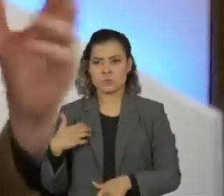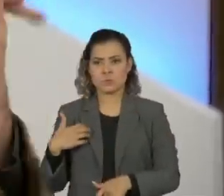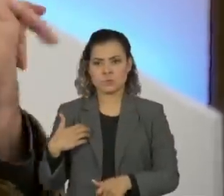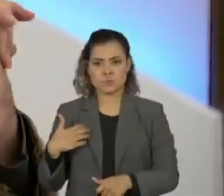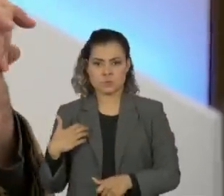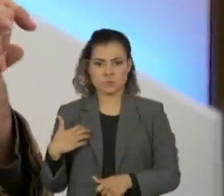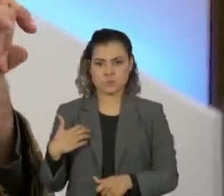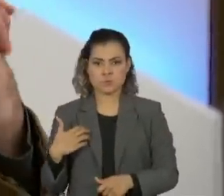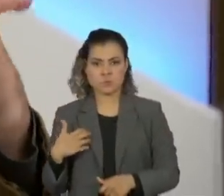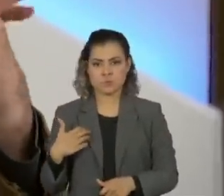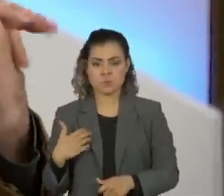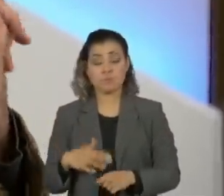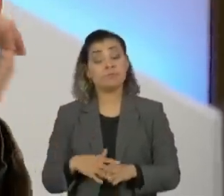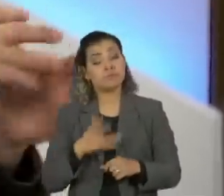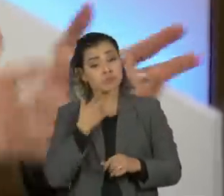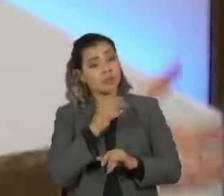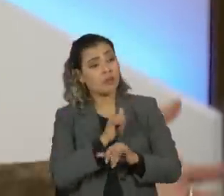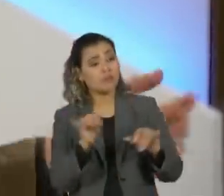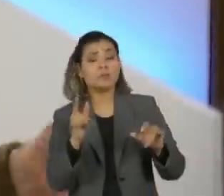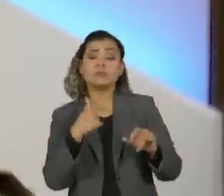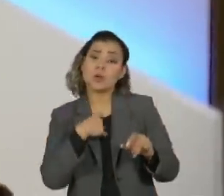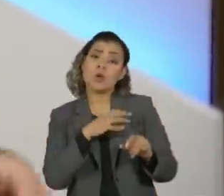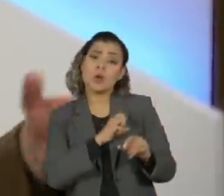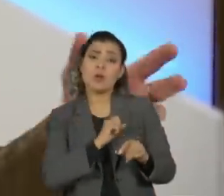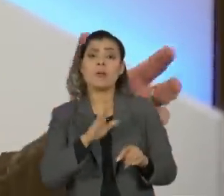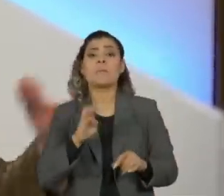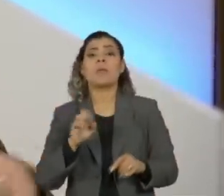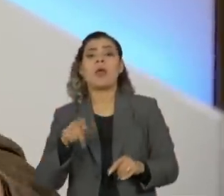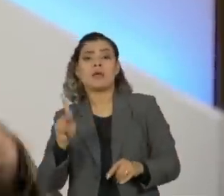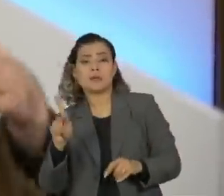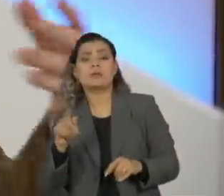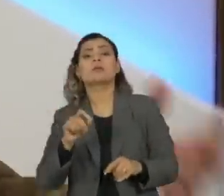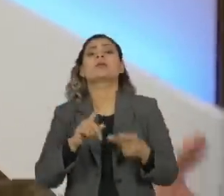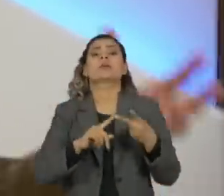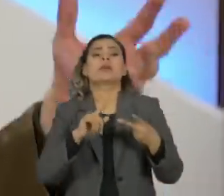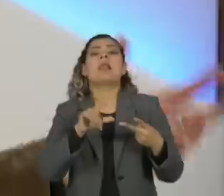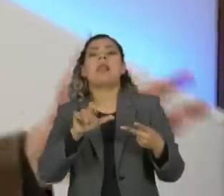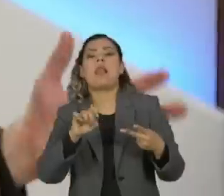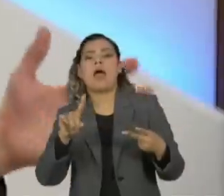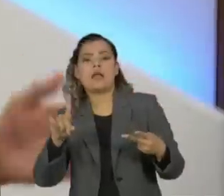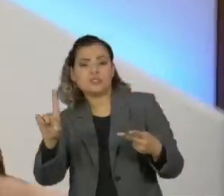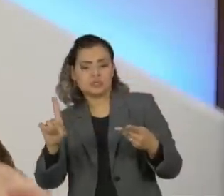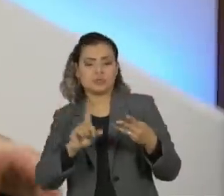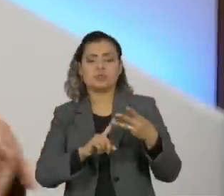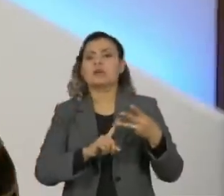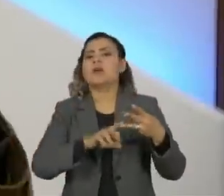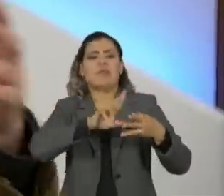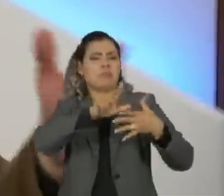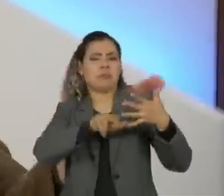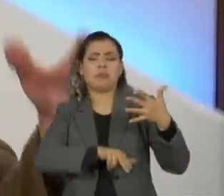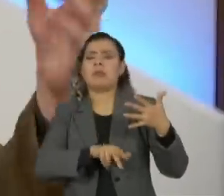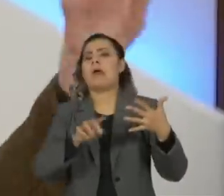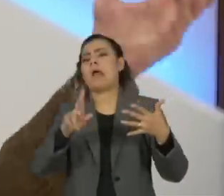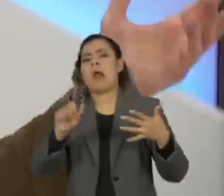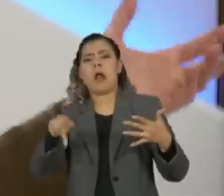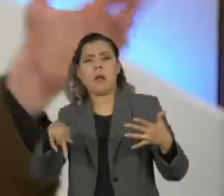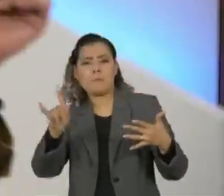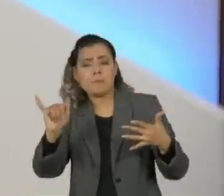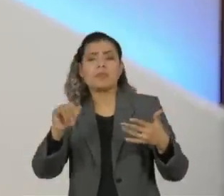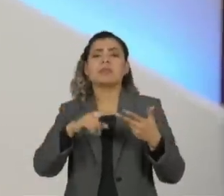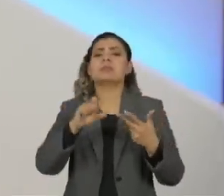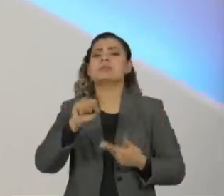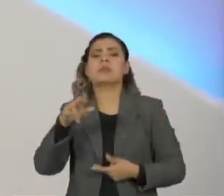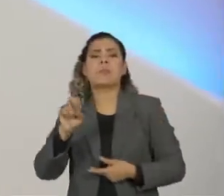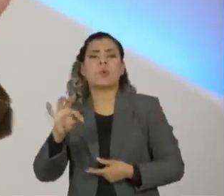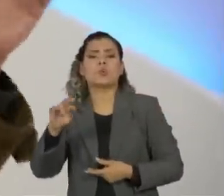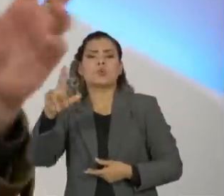terrível, né? E eu falava, olha, eu gosto de Black Sabbath, eu gosto de Purple, eu gosto de Led Zeppelin, eu gosto de Pesado, eu gosto até do Rammstein, eu do Sepultura,